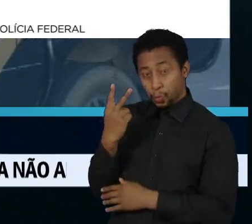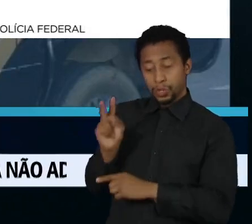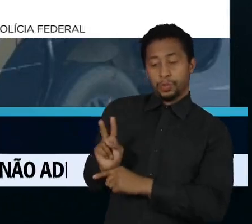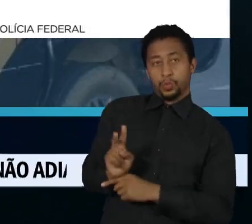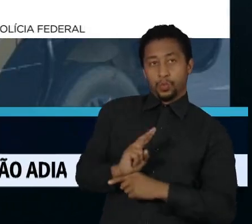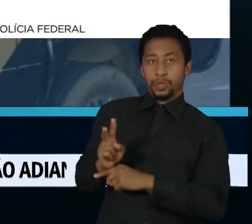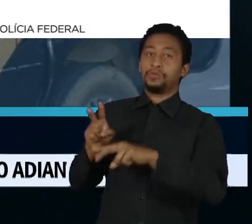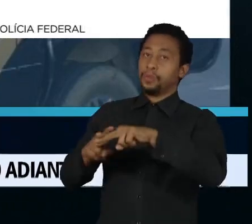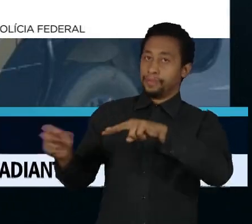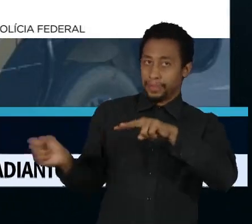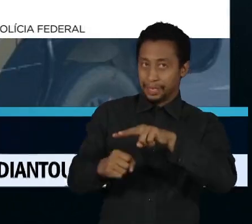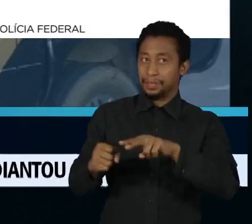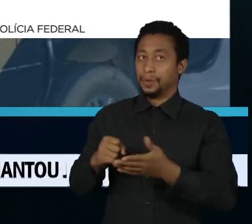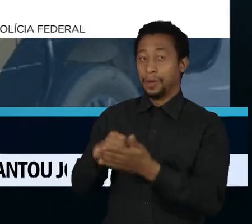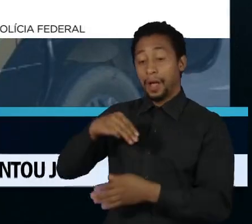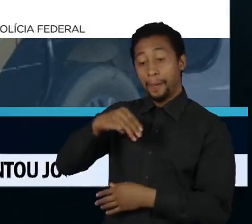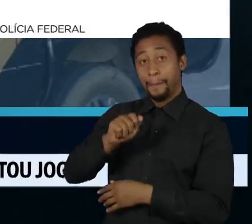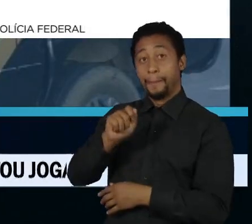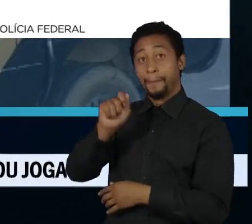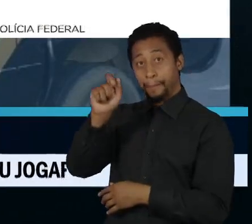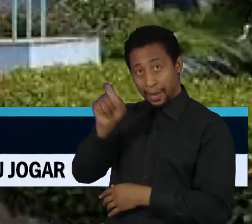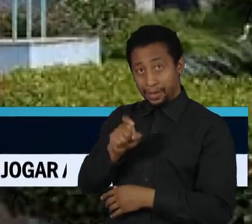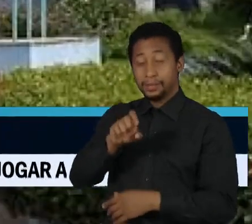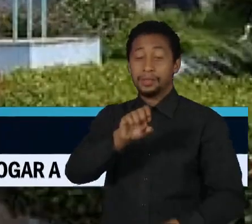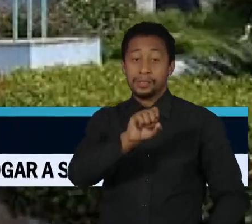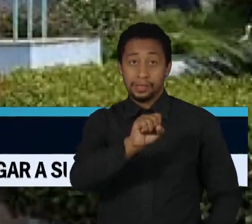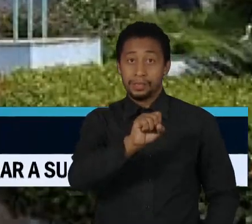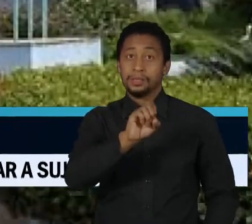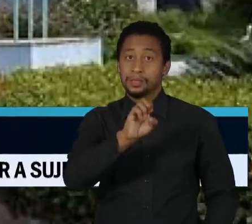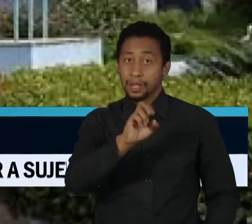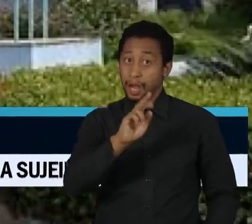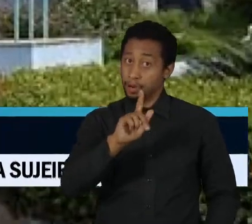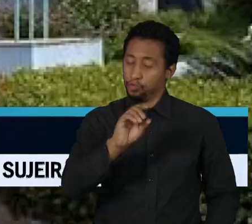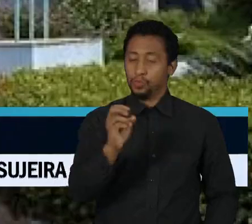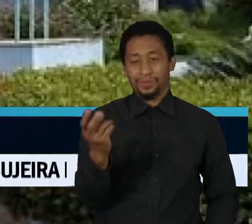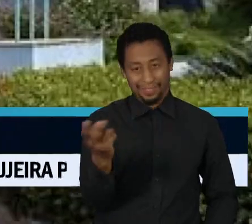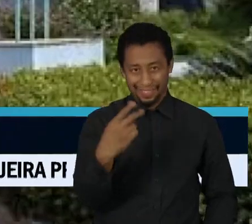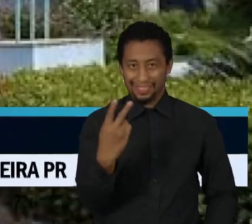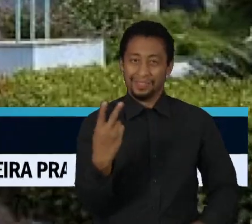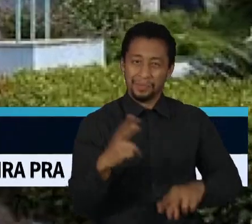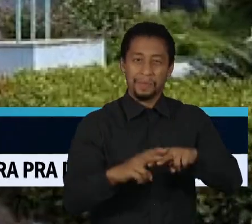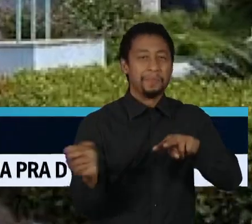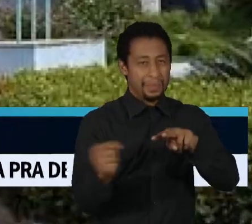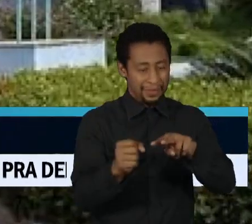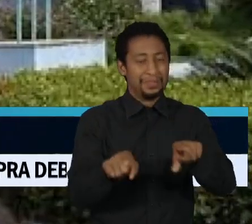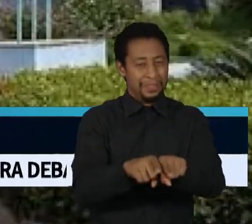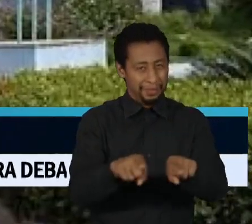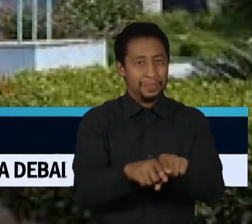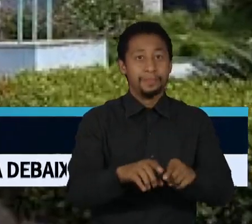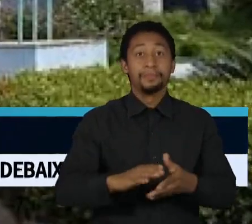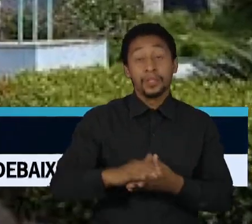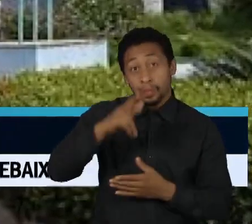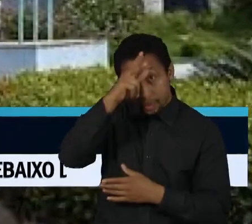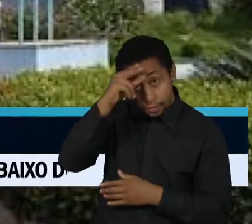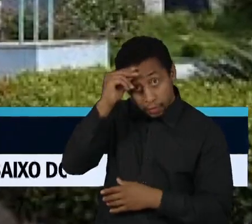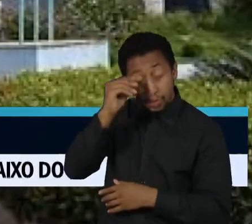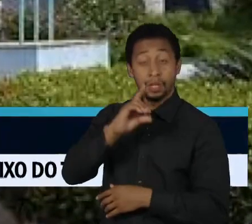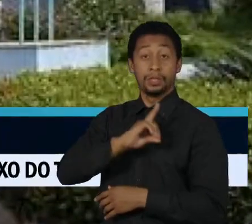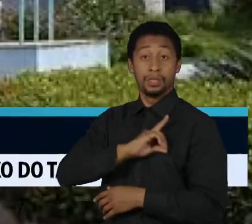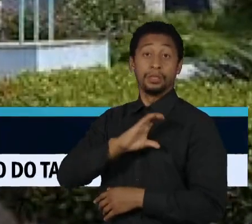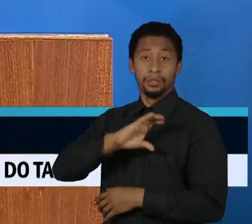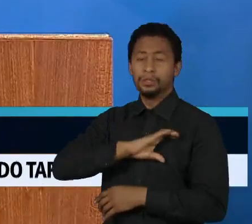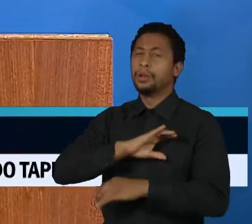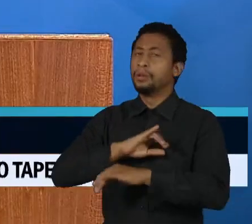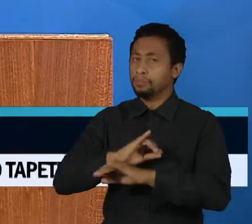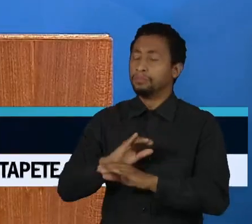presos, Max Guilherme e Sérgio Cordeiro. Segundo a investigação, a Prefeitura de Duque de Caxias